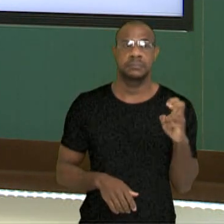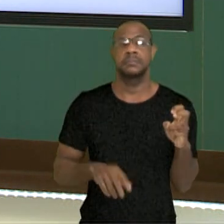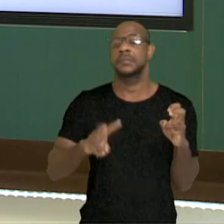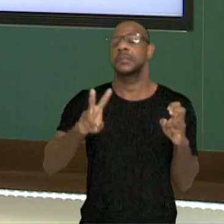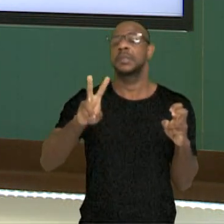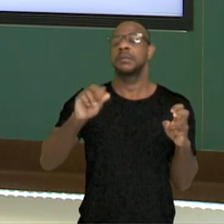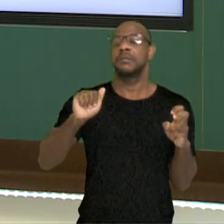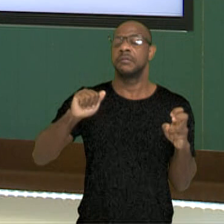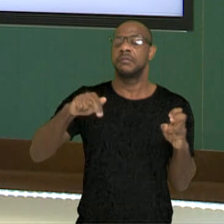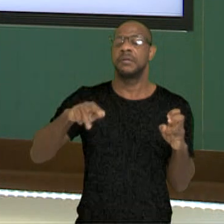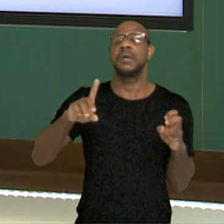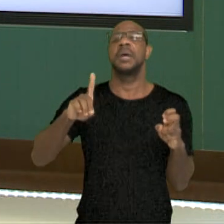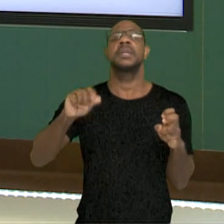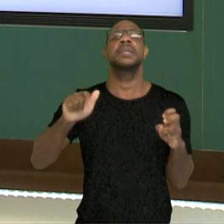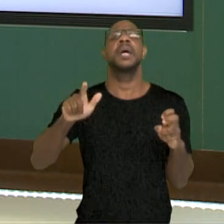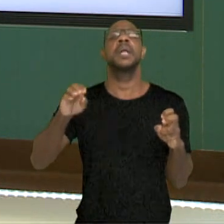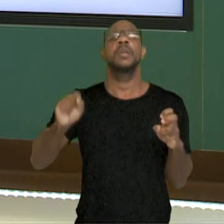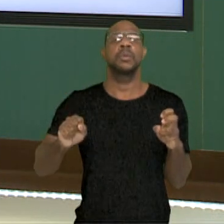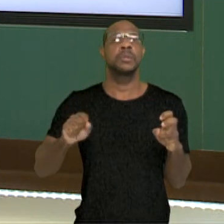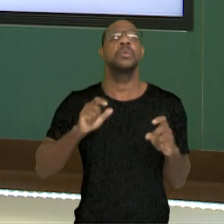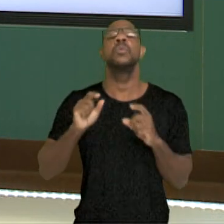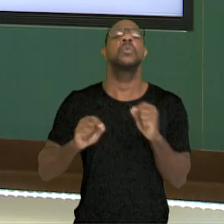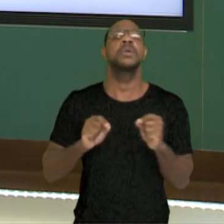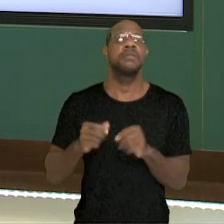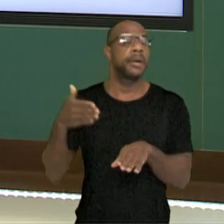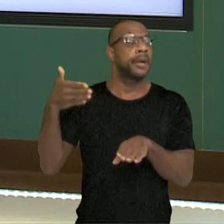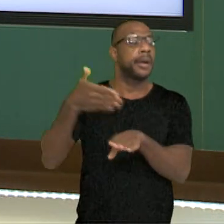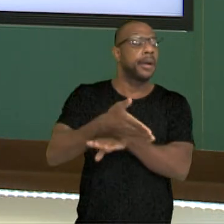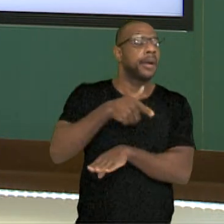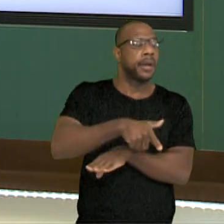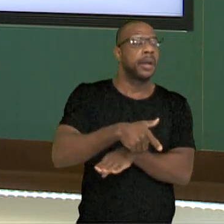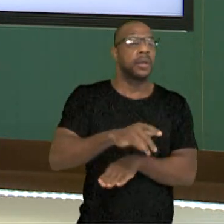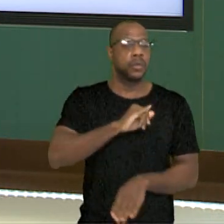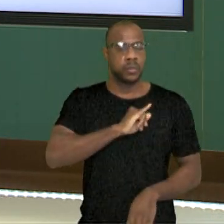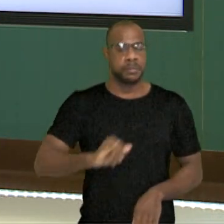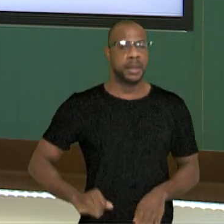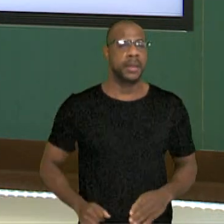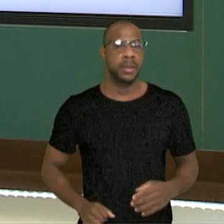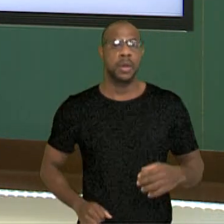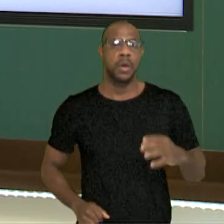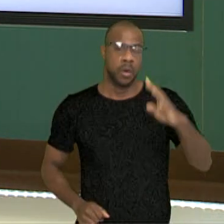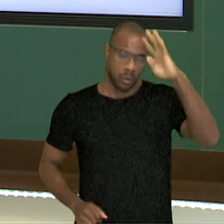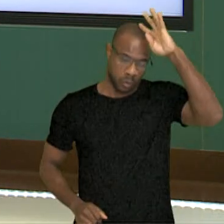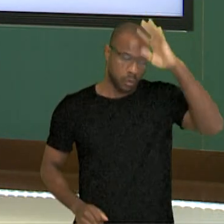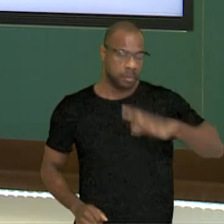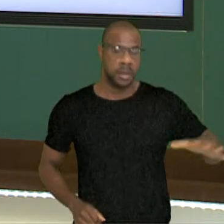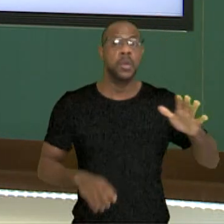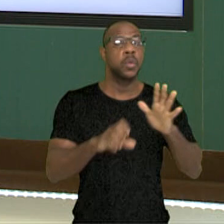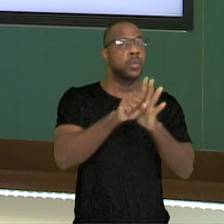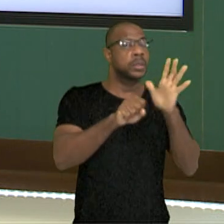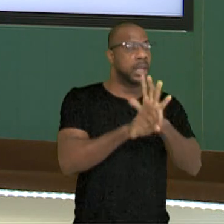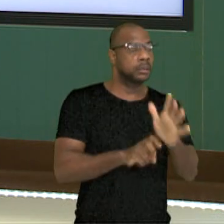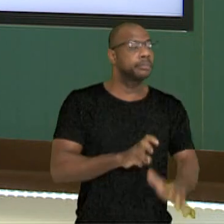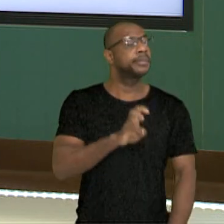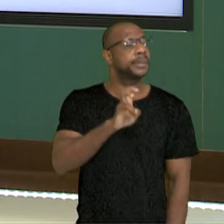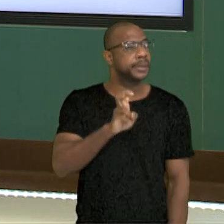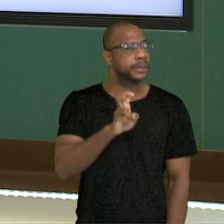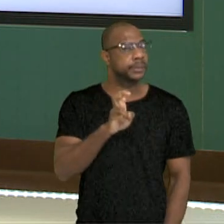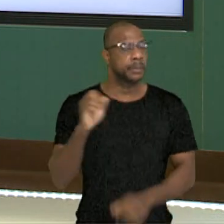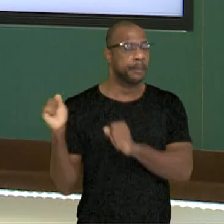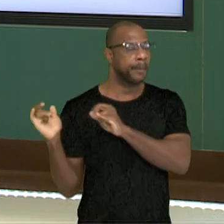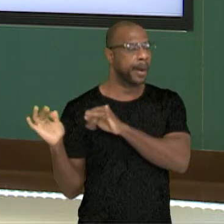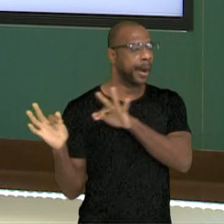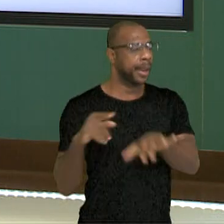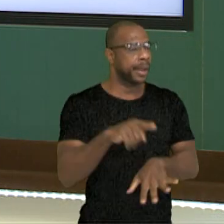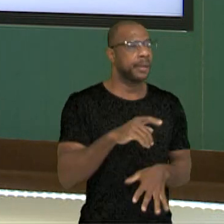Vândalos, né? Os Vândalos, eles vão se penetrar no Império Romano durante o século V, tá, pessoal? E eles vão passar